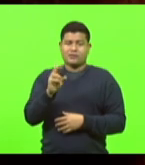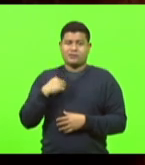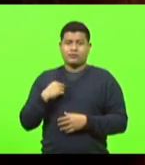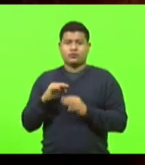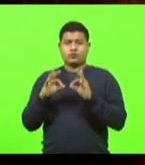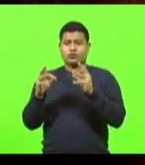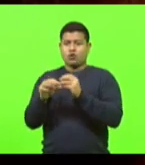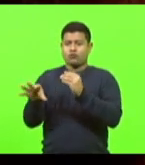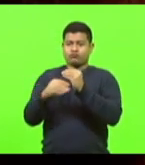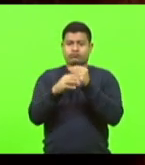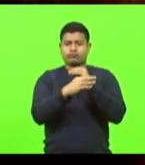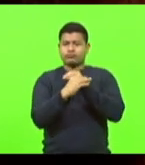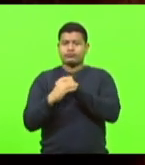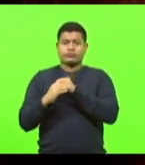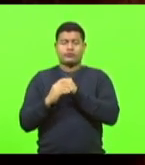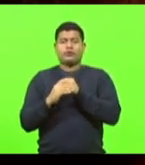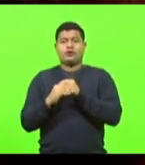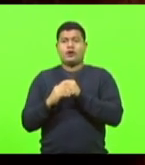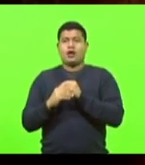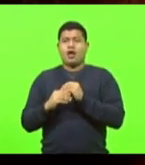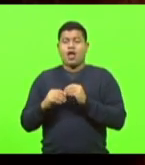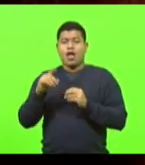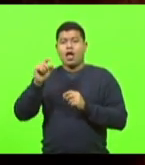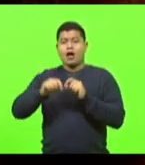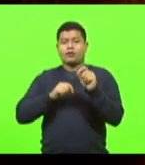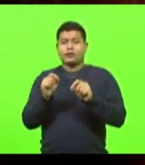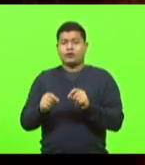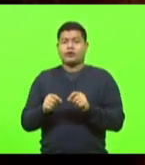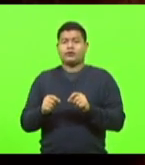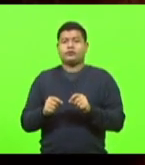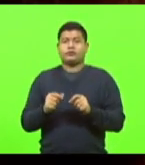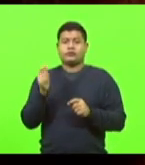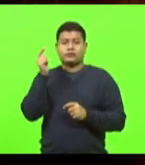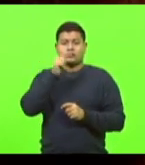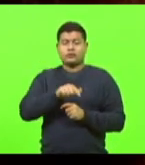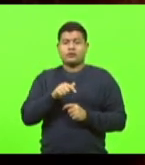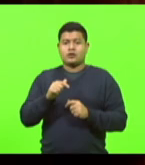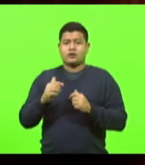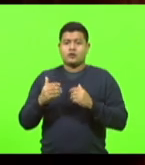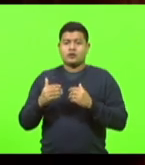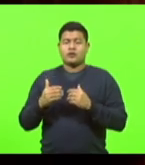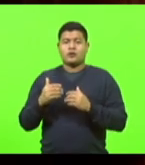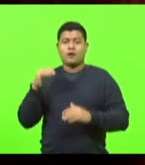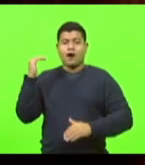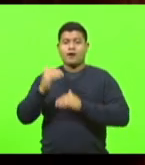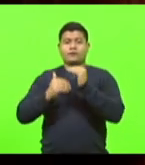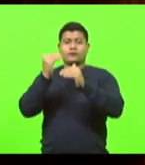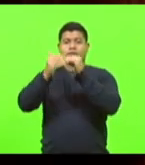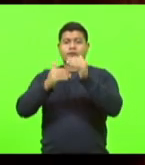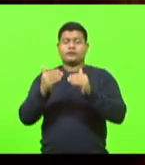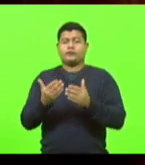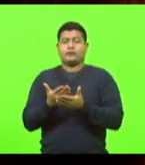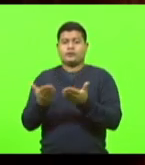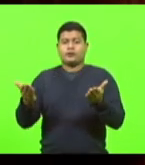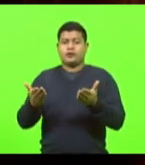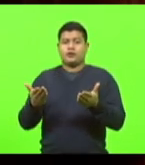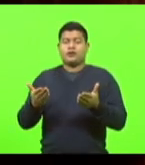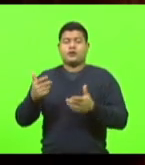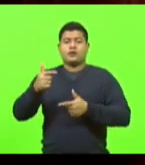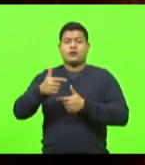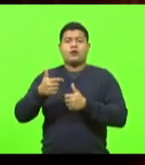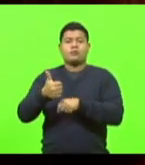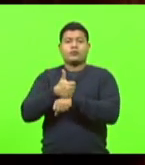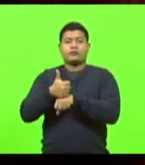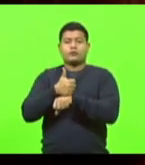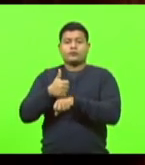pagamento, é descompactar a carreira do magistério, algo que vem sendo solicitado